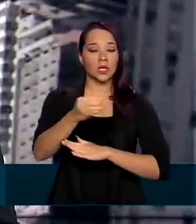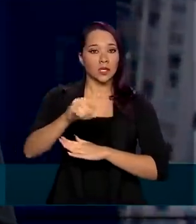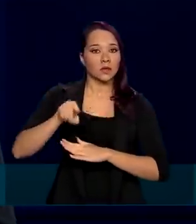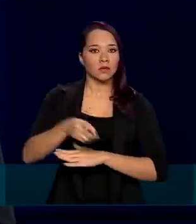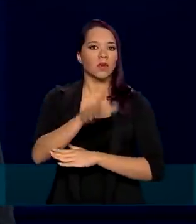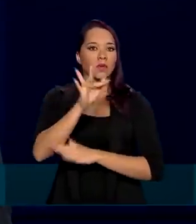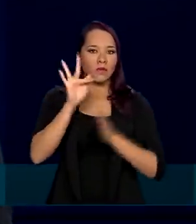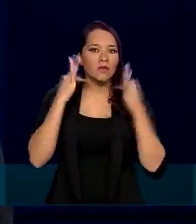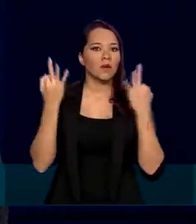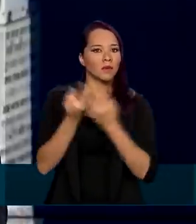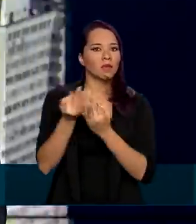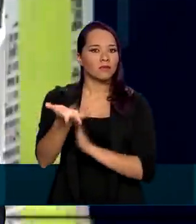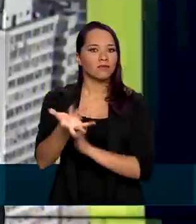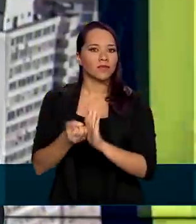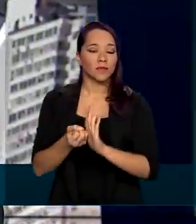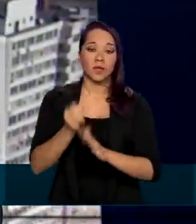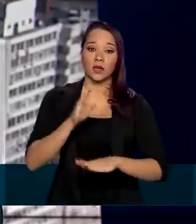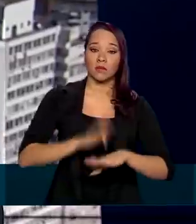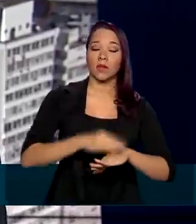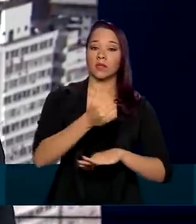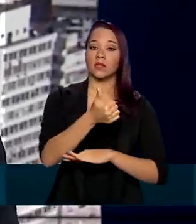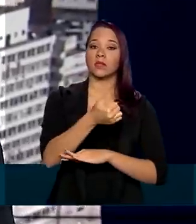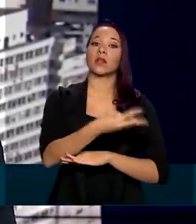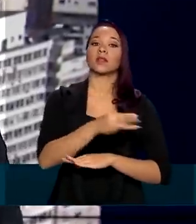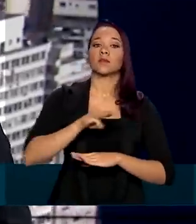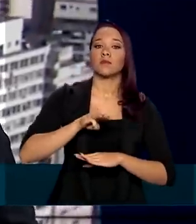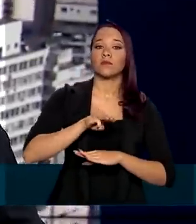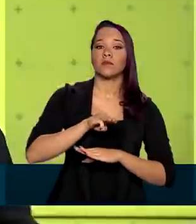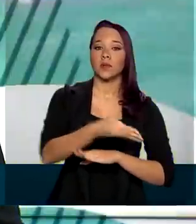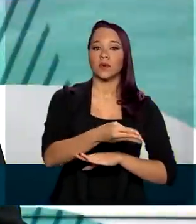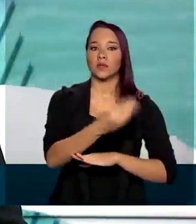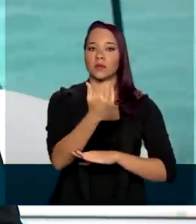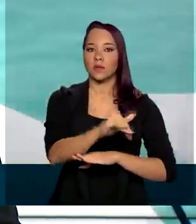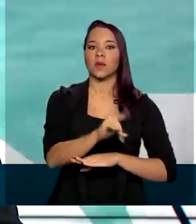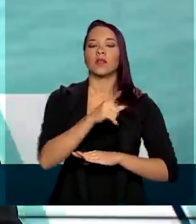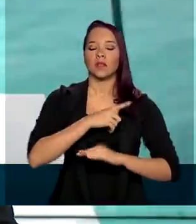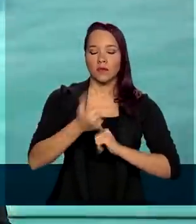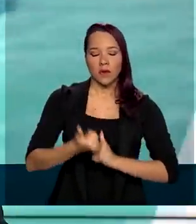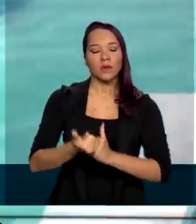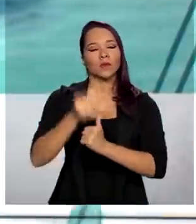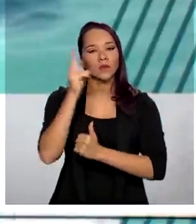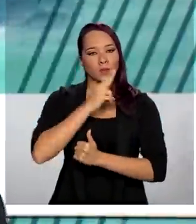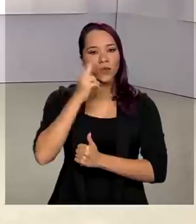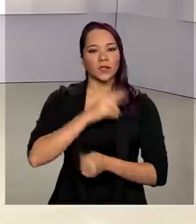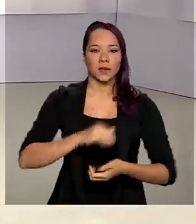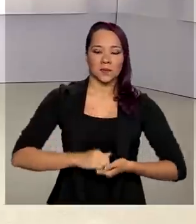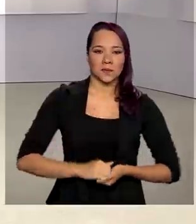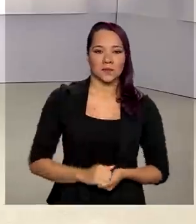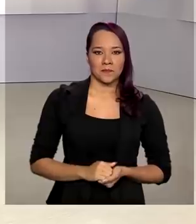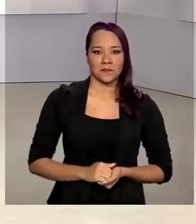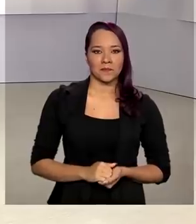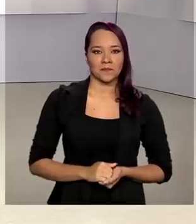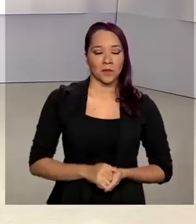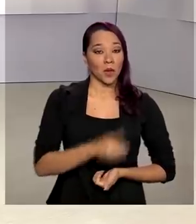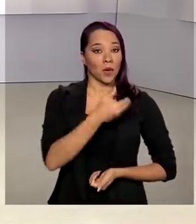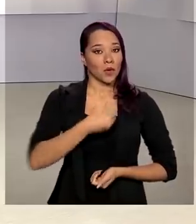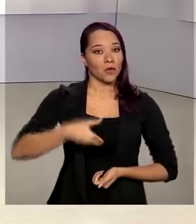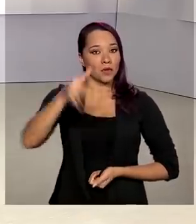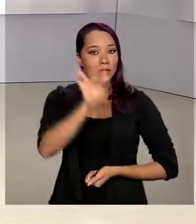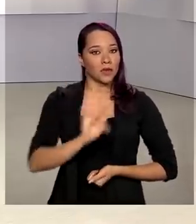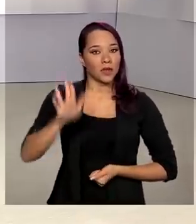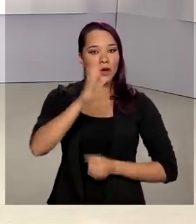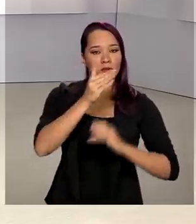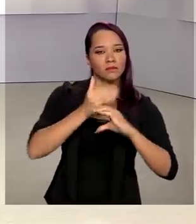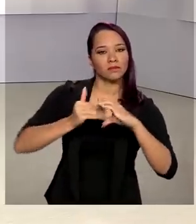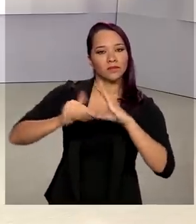famílias atendidas, sendo que mais de 13 milhões e meio receberam o auxílio emergencial. O governo federal